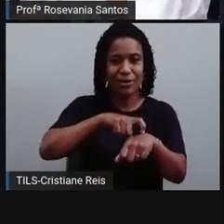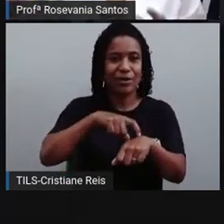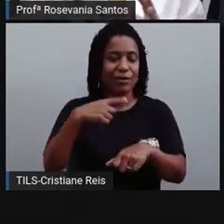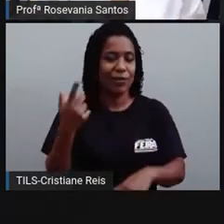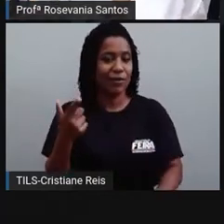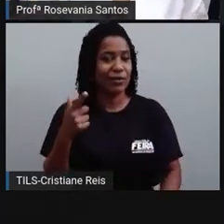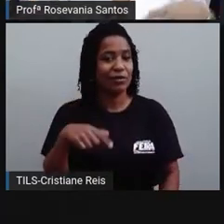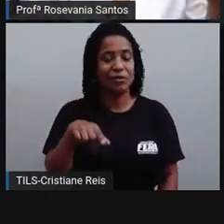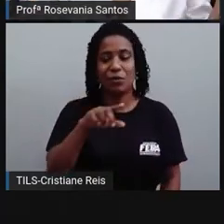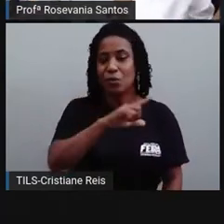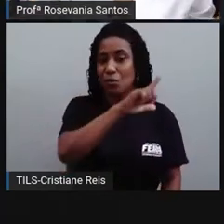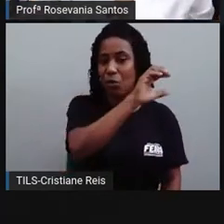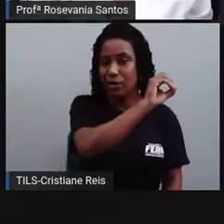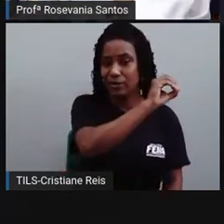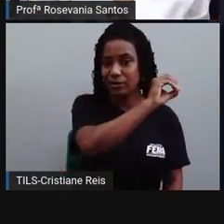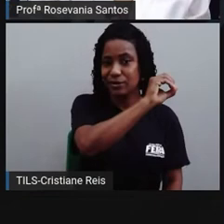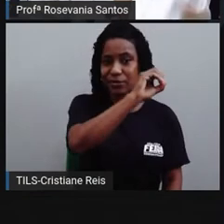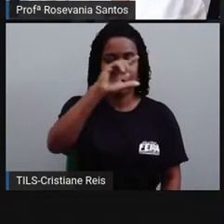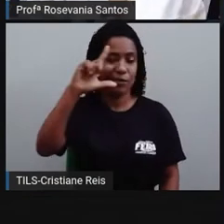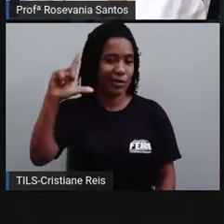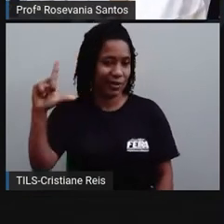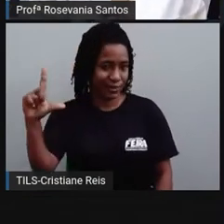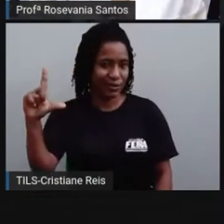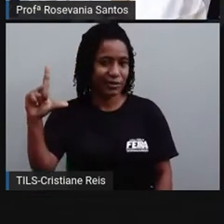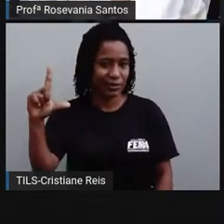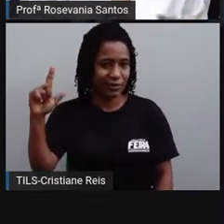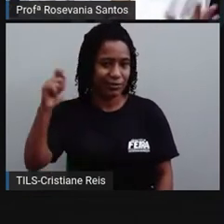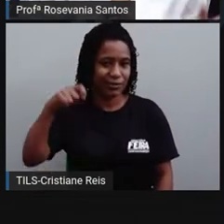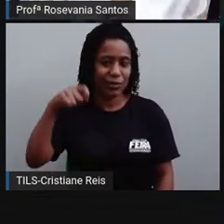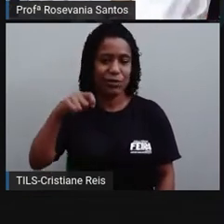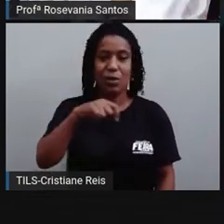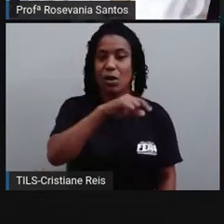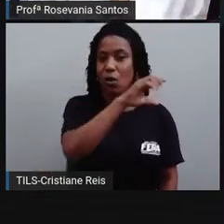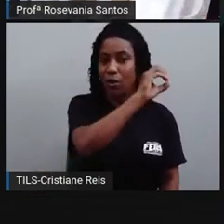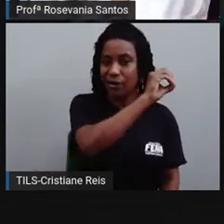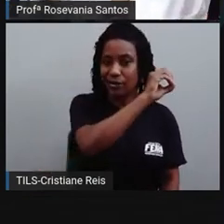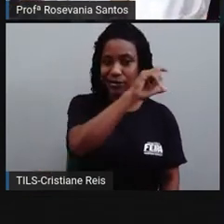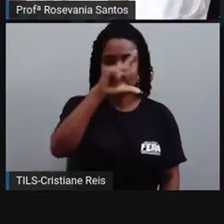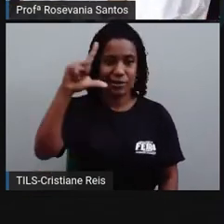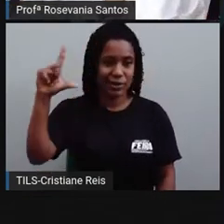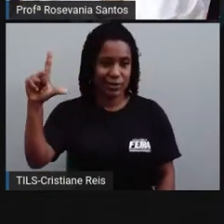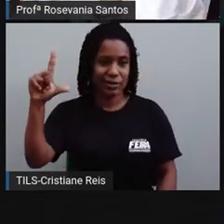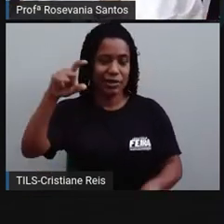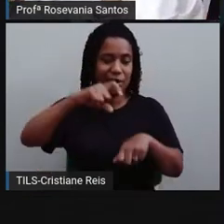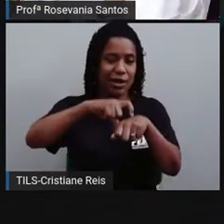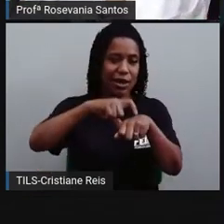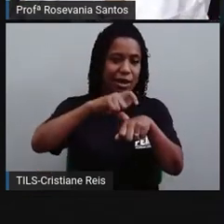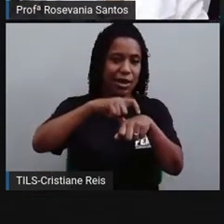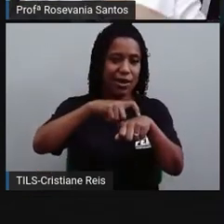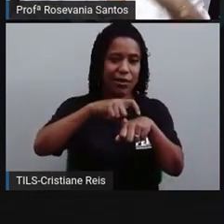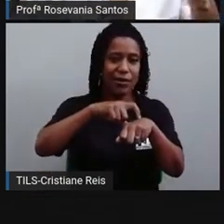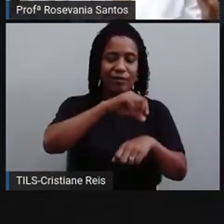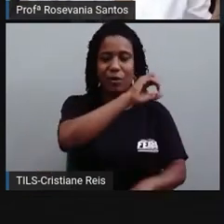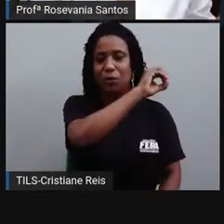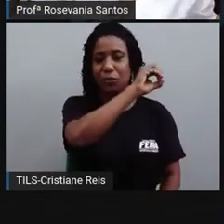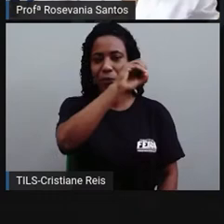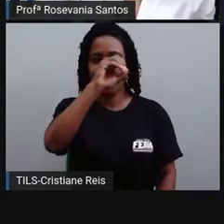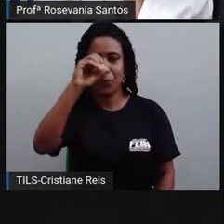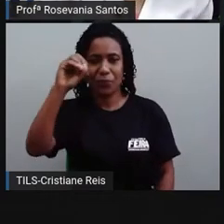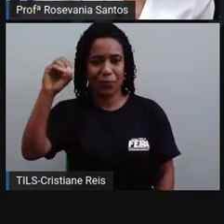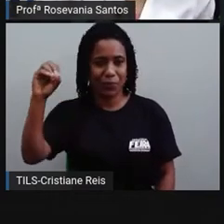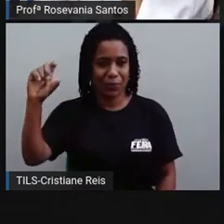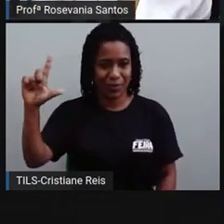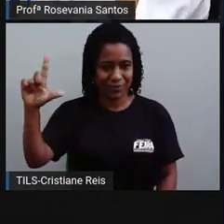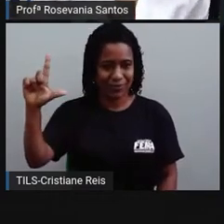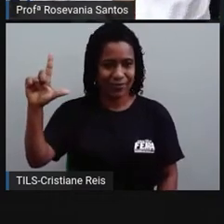vai aumentando, e quando caminha para o leste, elas vêm diminuindo, né? Eu vou aumentando de um em uma para o leste, e vou diminuindo